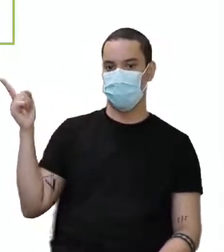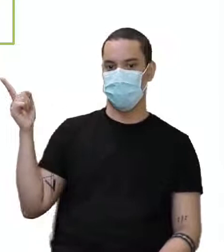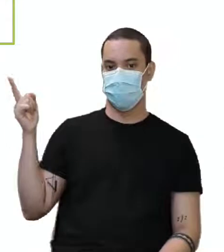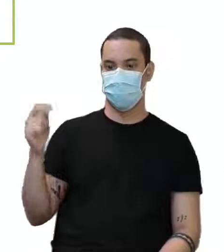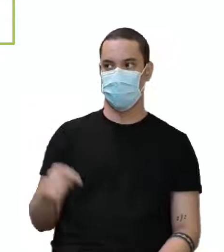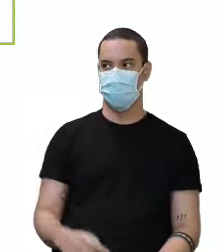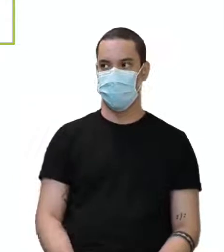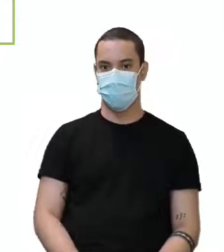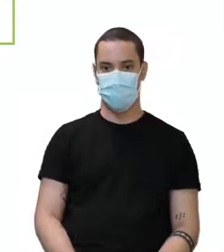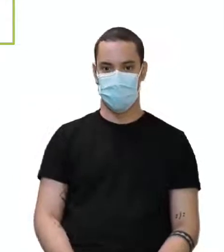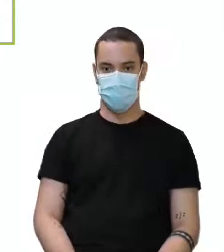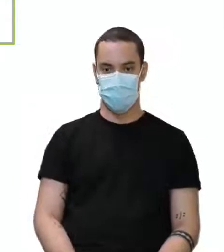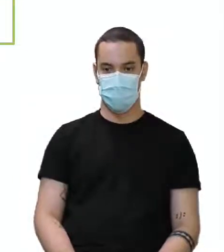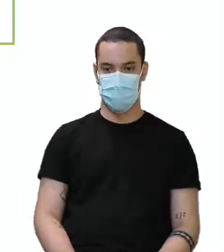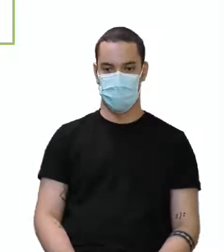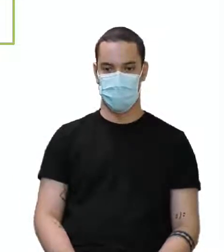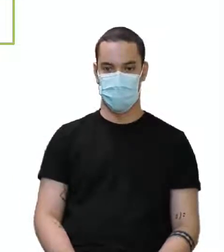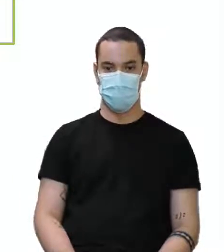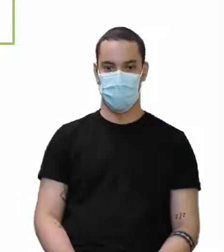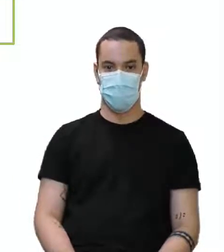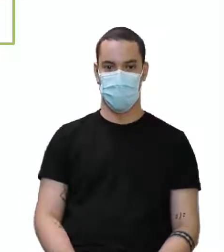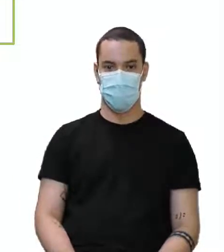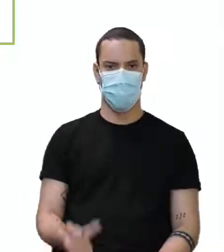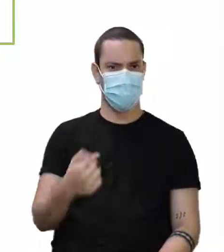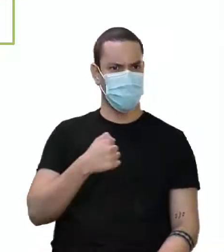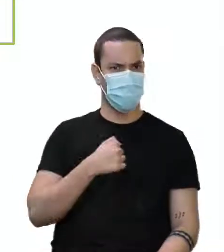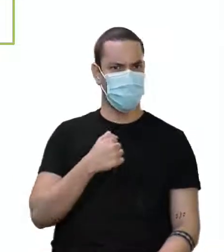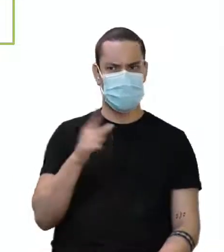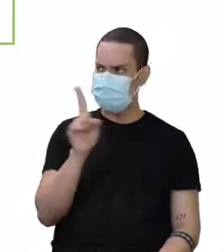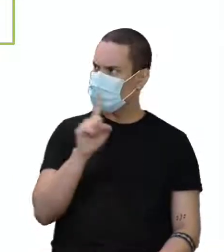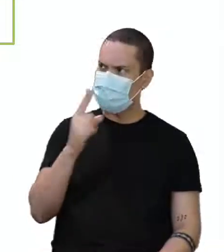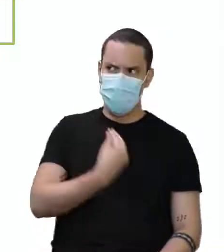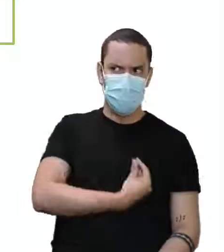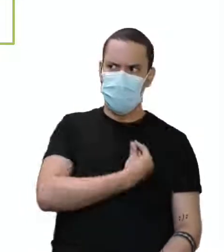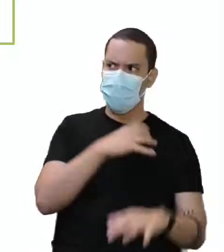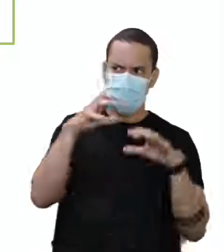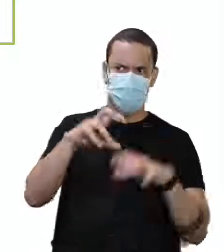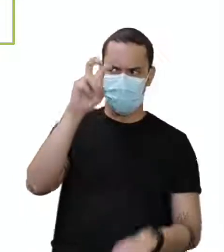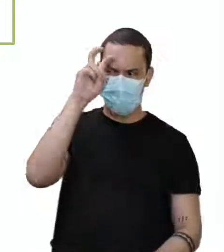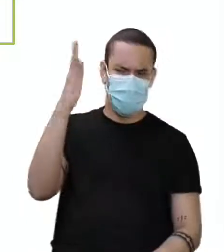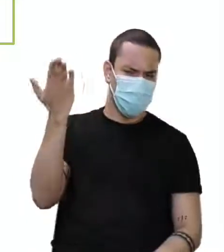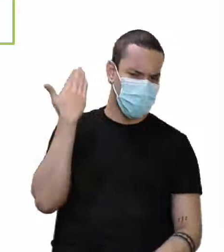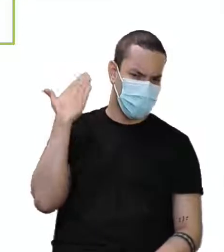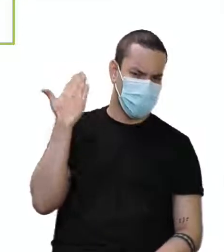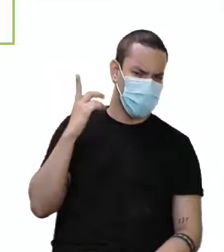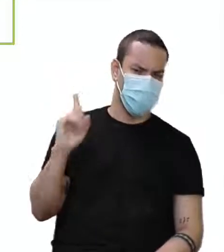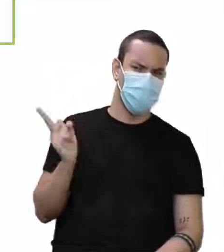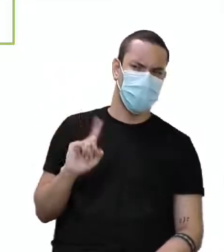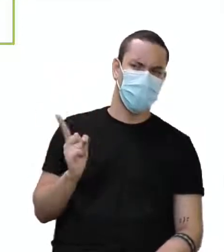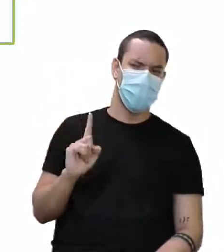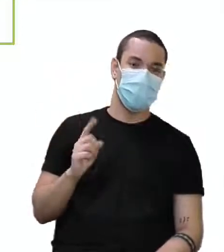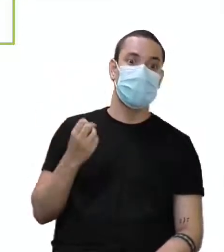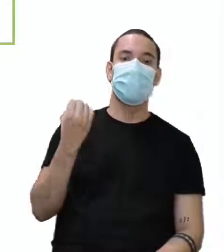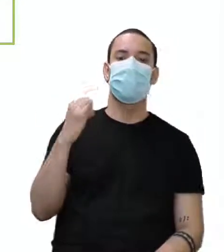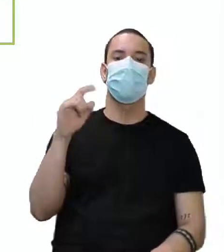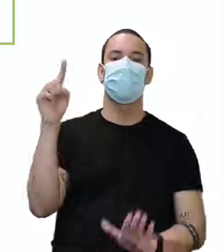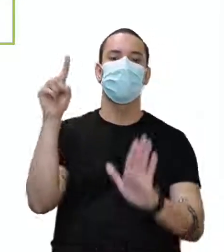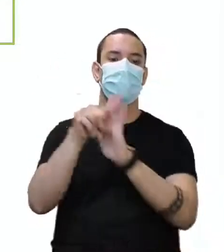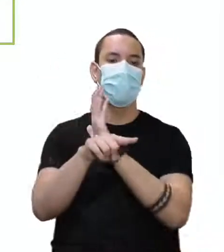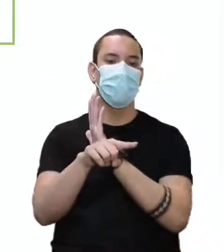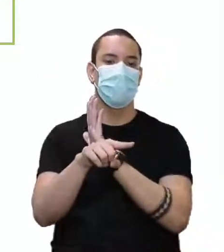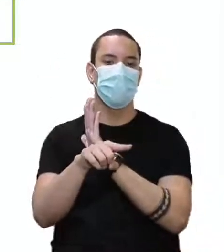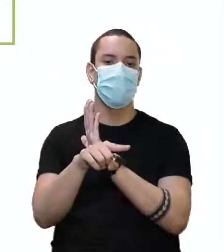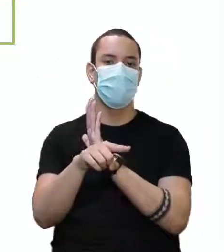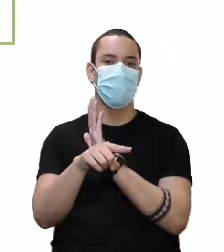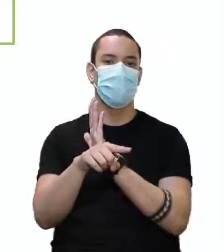It wasn't raining last Thursday. Não estava chovendo na quinta passada. Se fosse para eu perguntar, já vi a